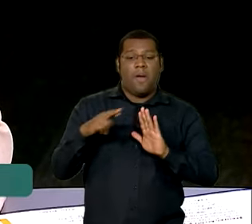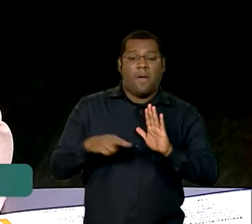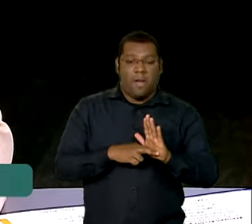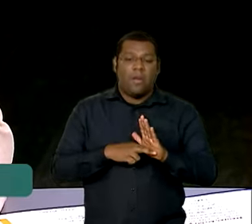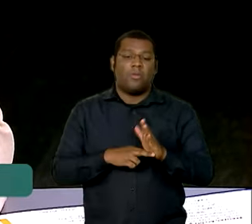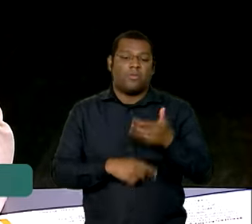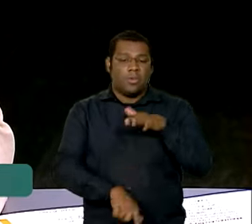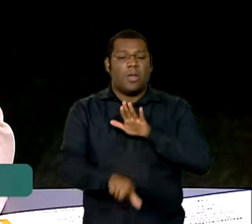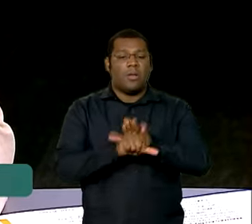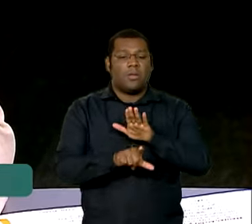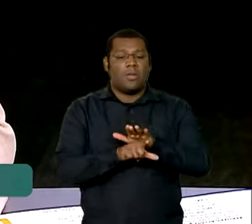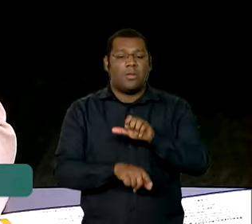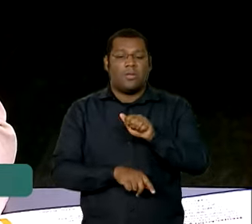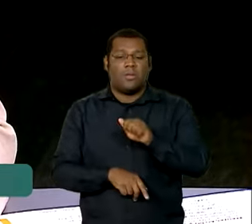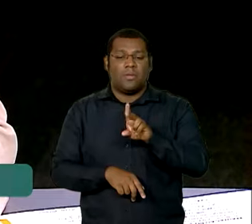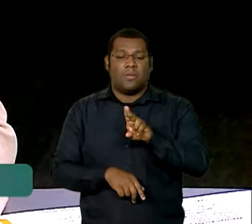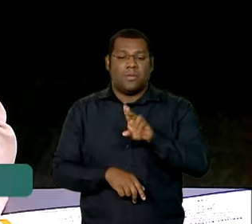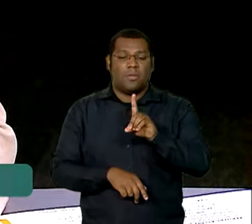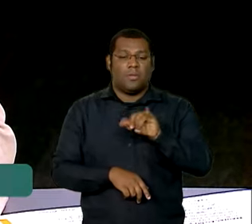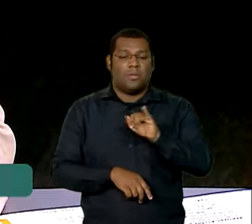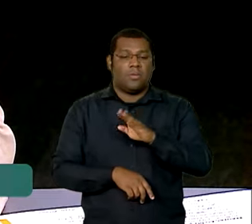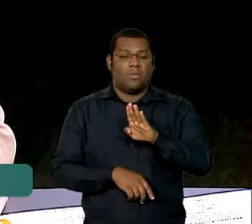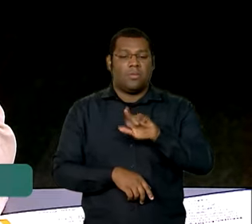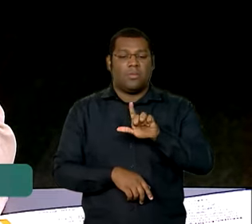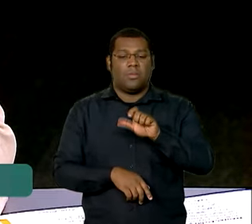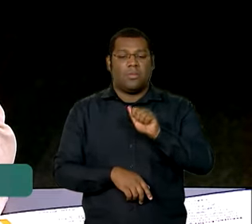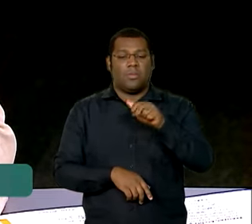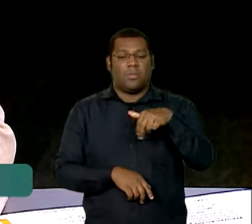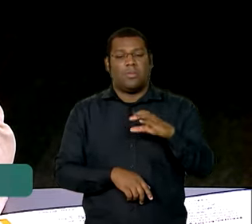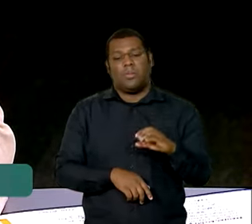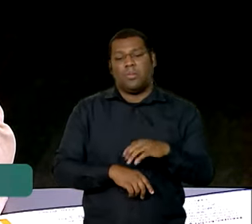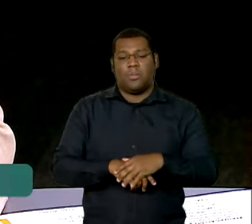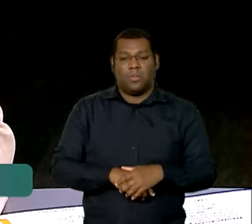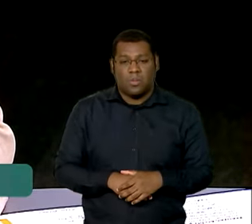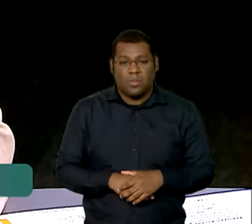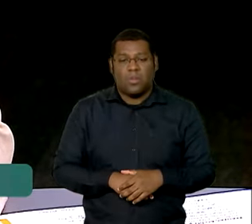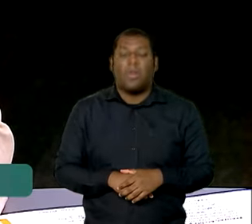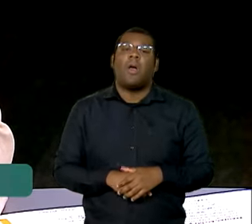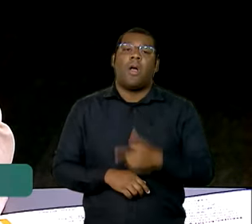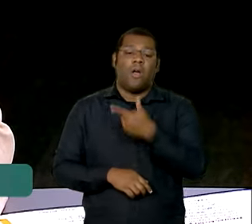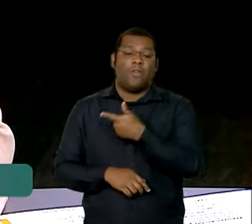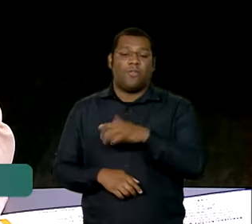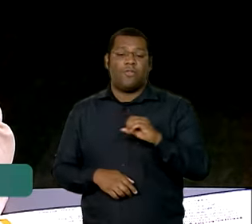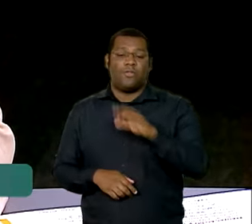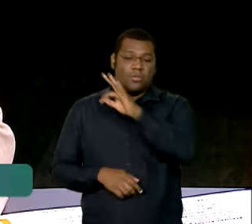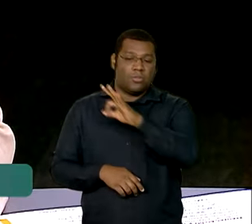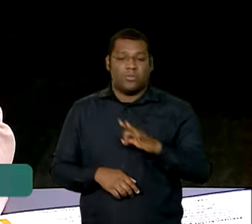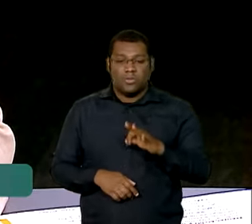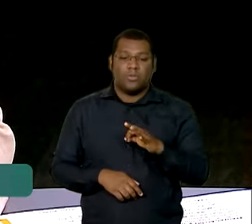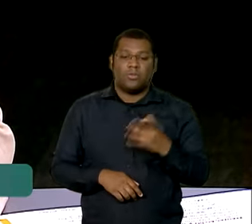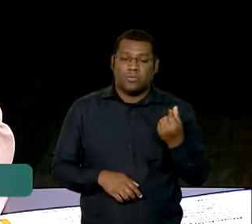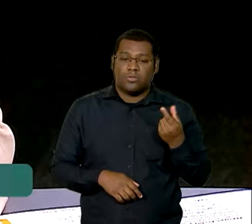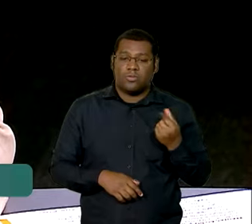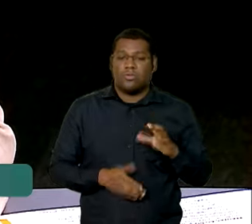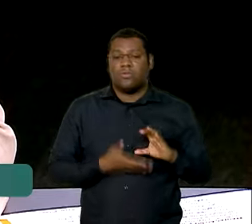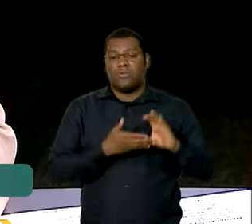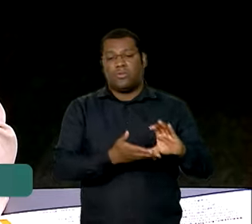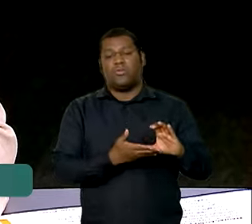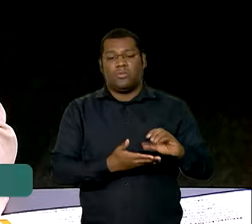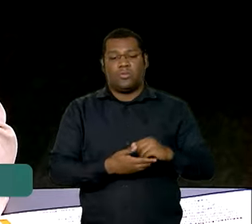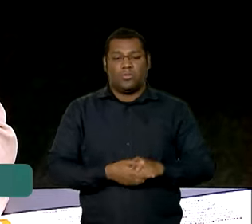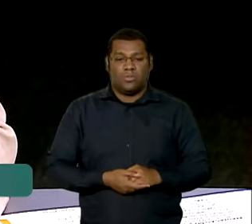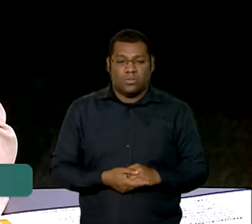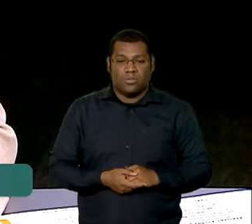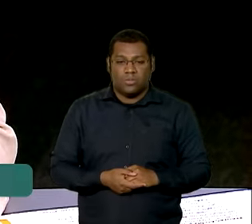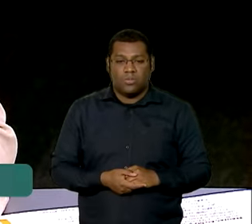executadas. e como nós colocamos um percentual, um percentual de 20%, eu não estou com muita certeza se é 20%,